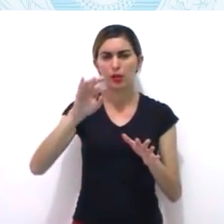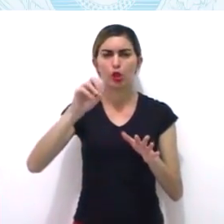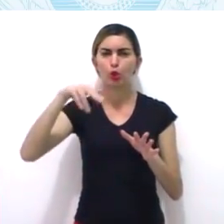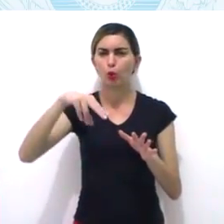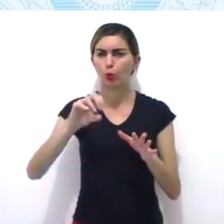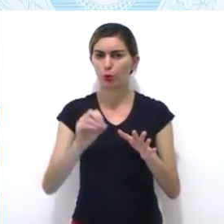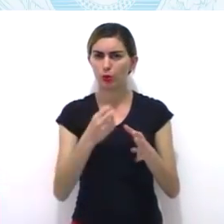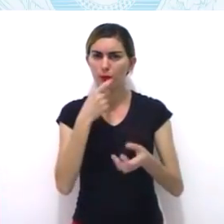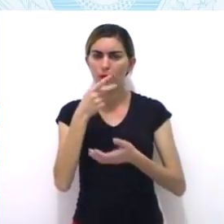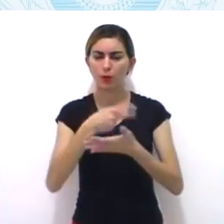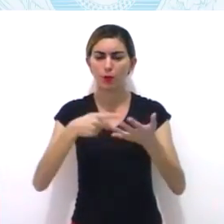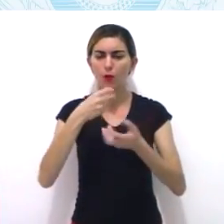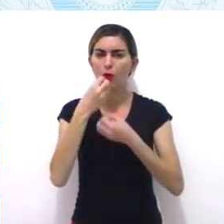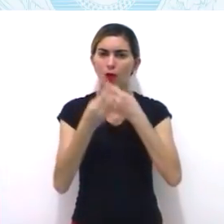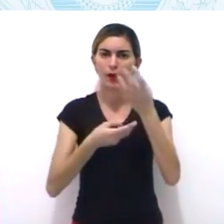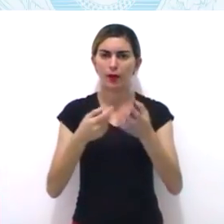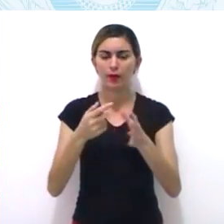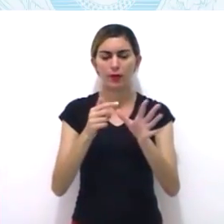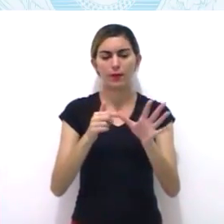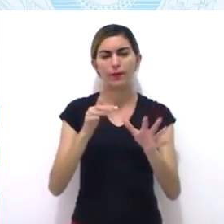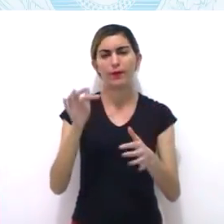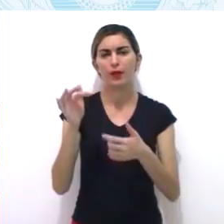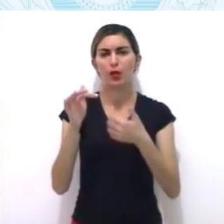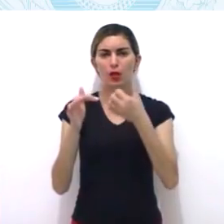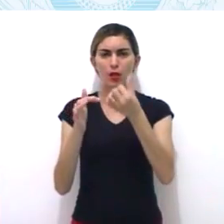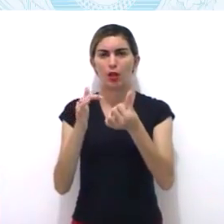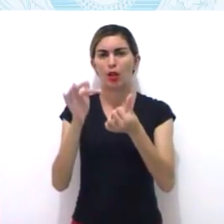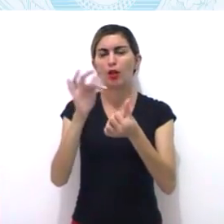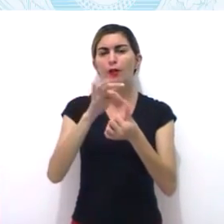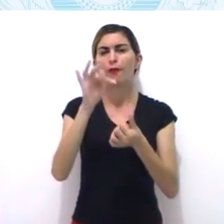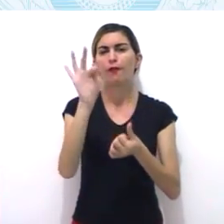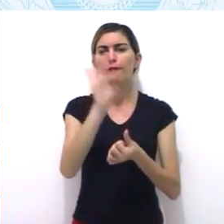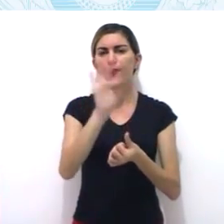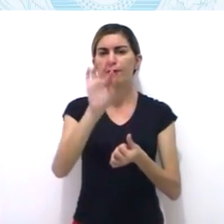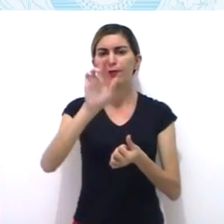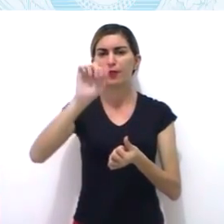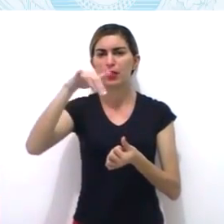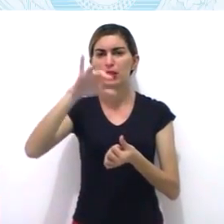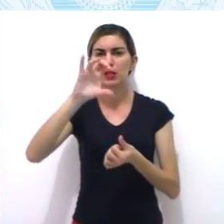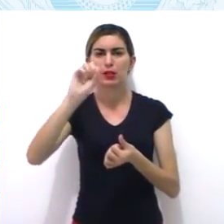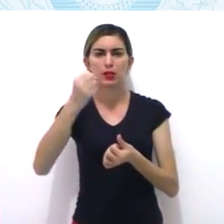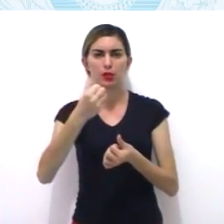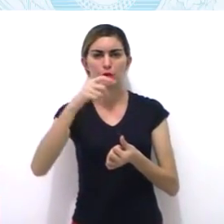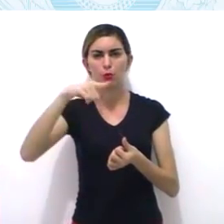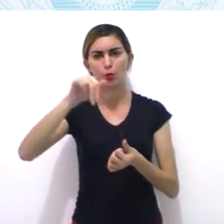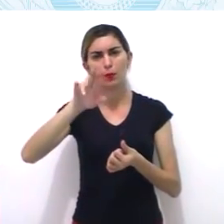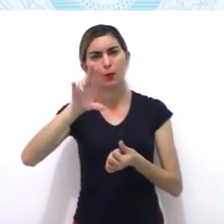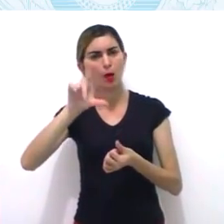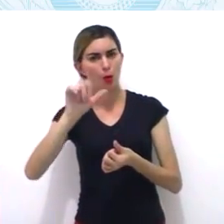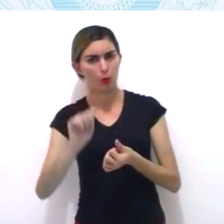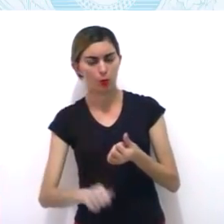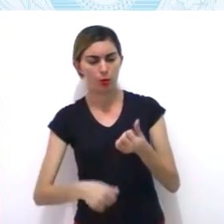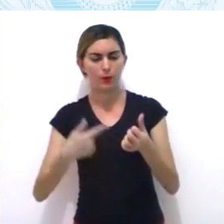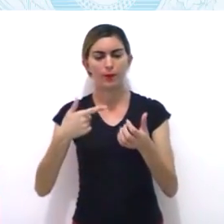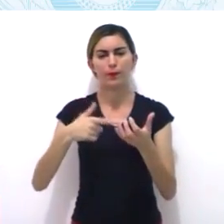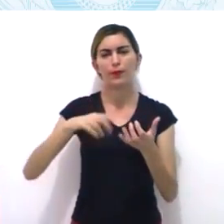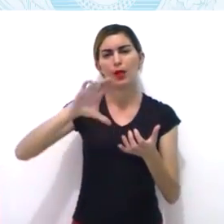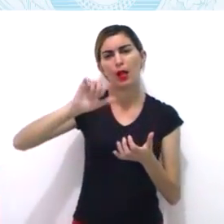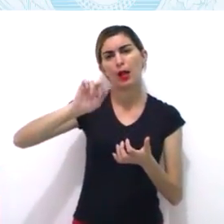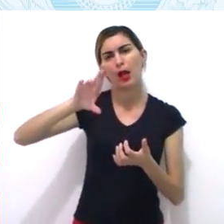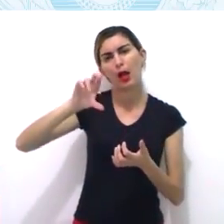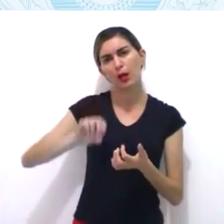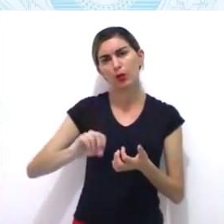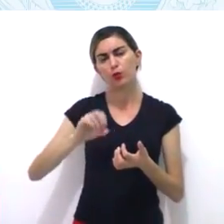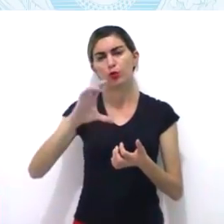Carlos Correia, que era padre, Oliveira Rolim, padre, e Francisco de Oliveira Lopes,